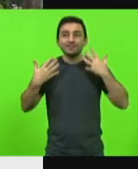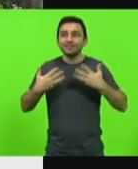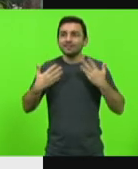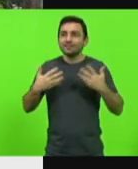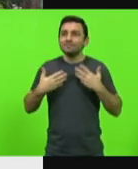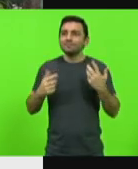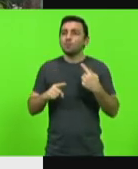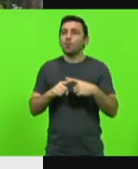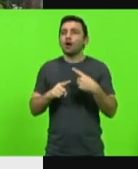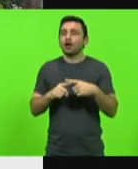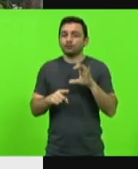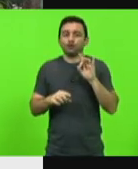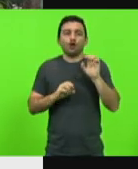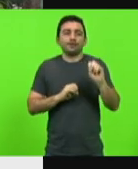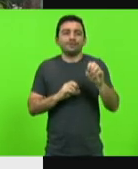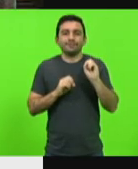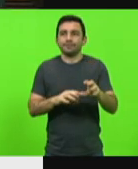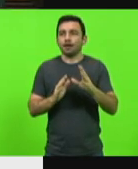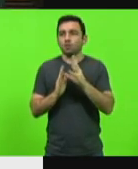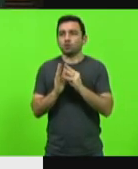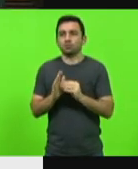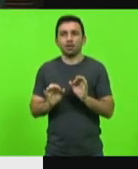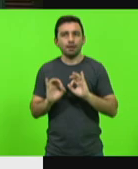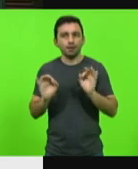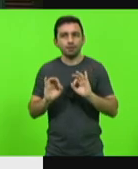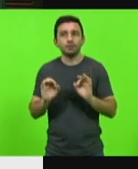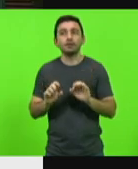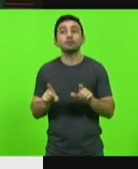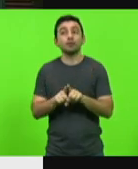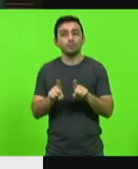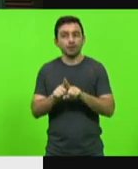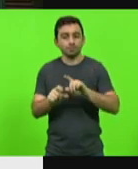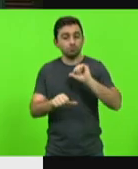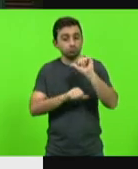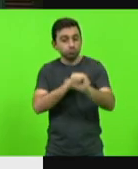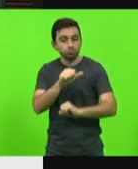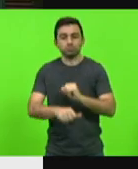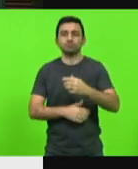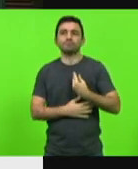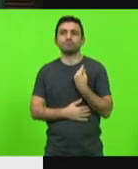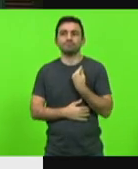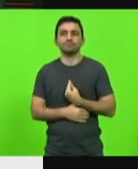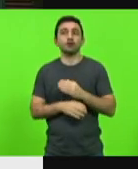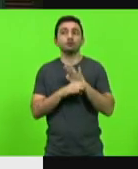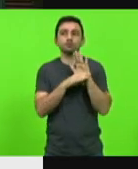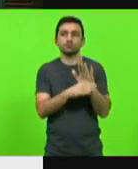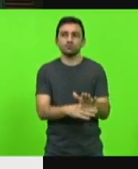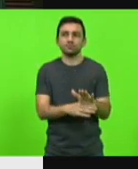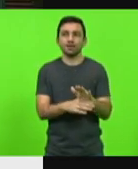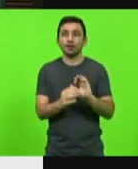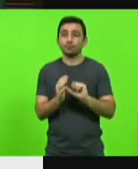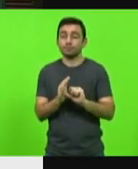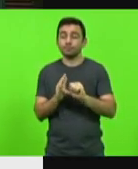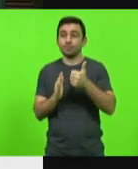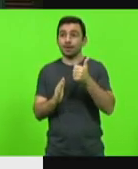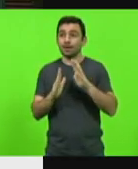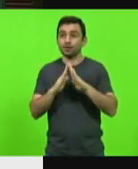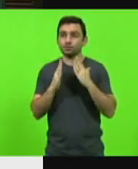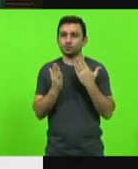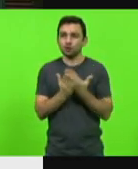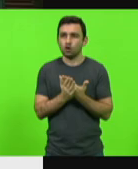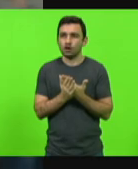porque não é só ensinar conteúdo, é ensinar conteúdo e transformar a vida. então, a primeira escola